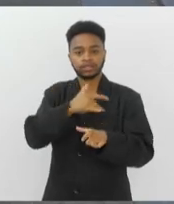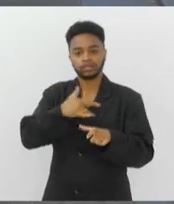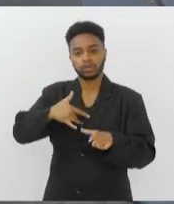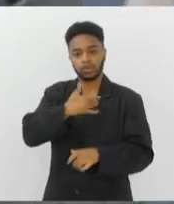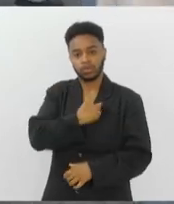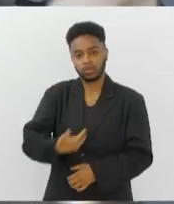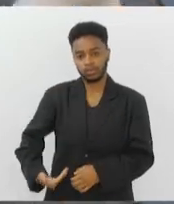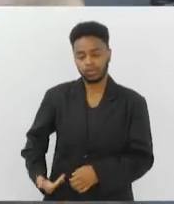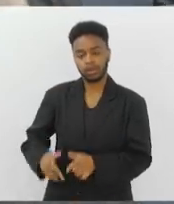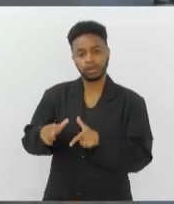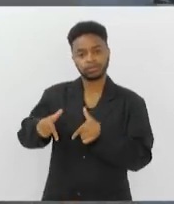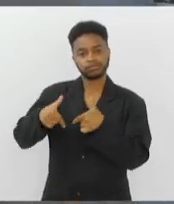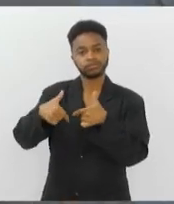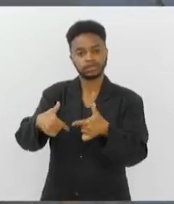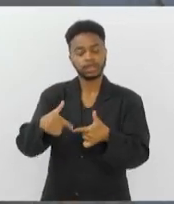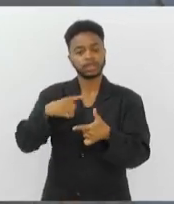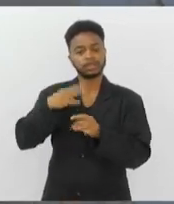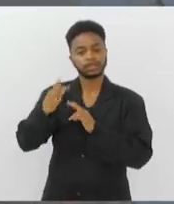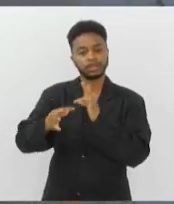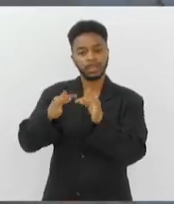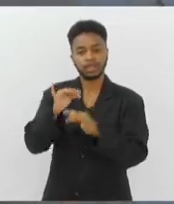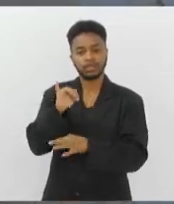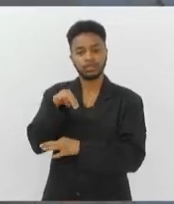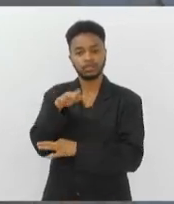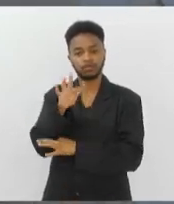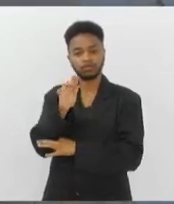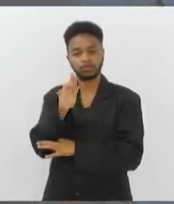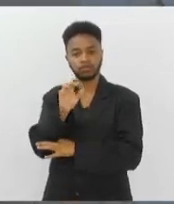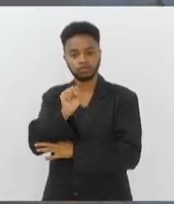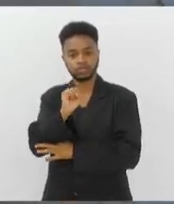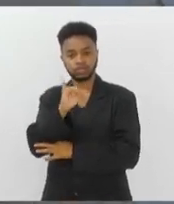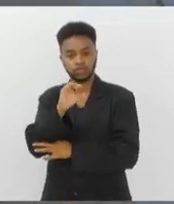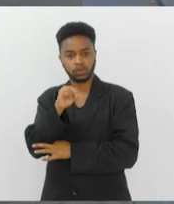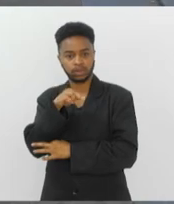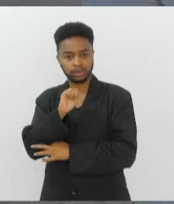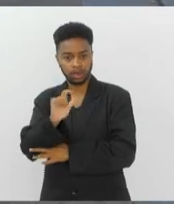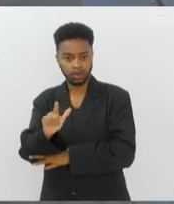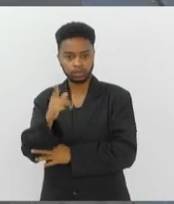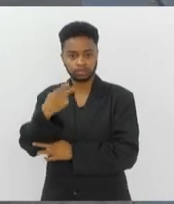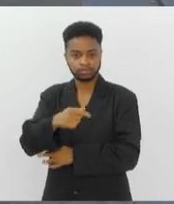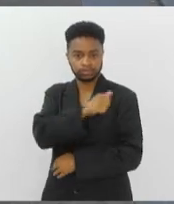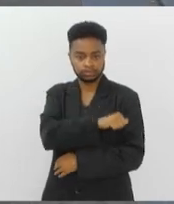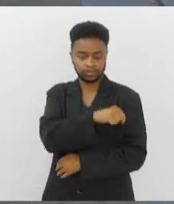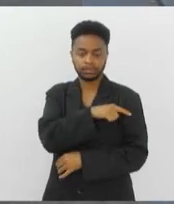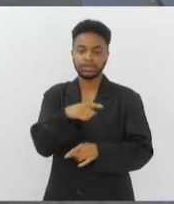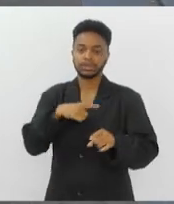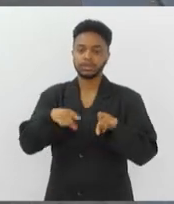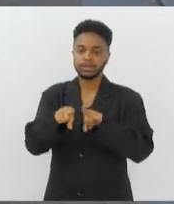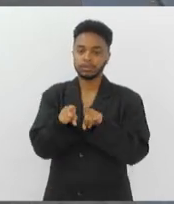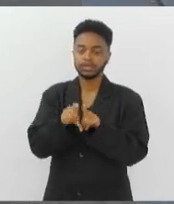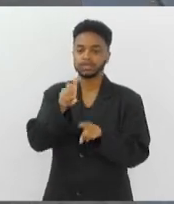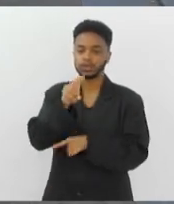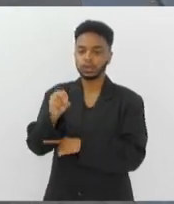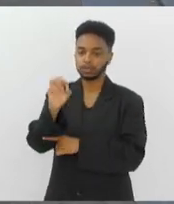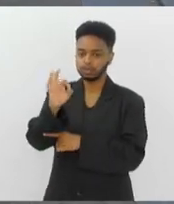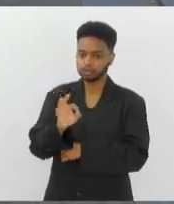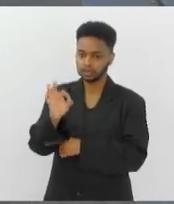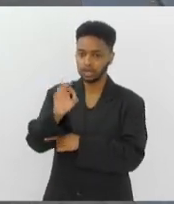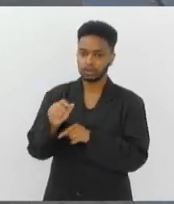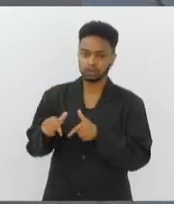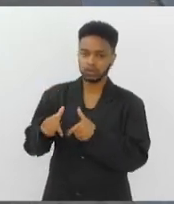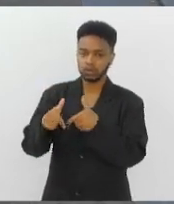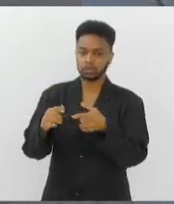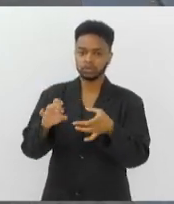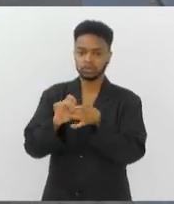mais realiza esse tipo de terapia infusional no estado. E ela também é responsável por mais de 50% das infusões feitas